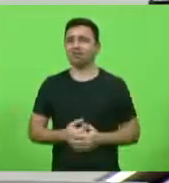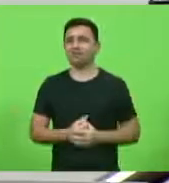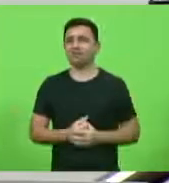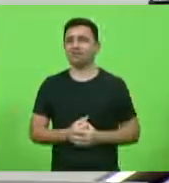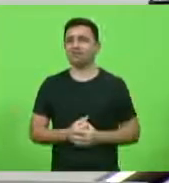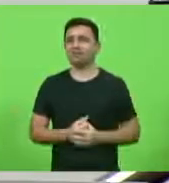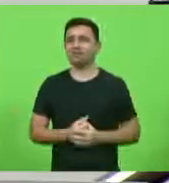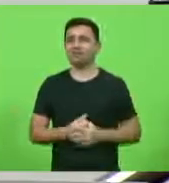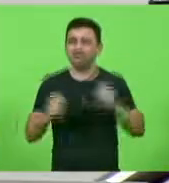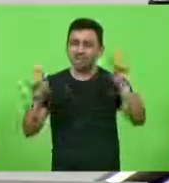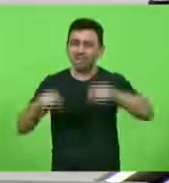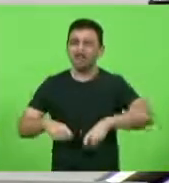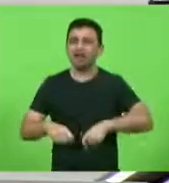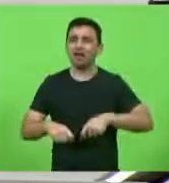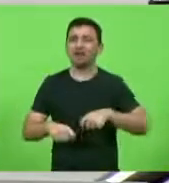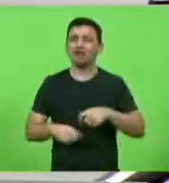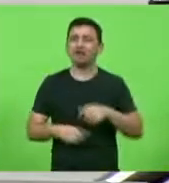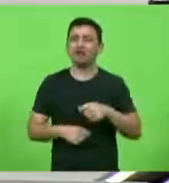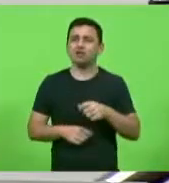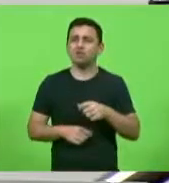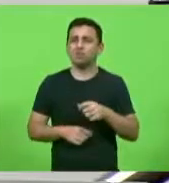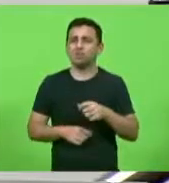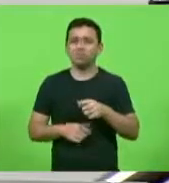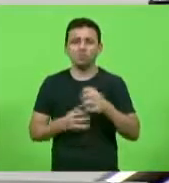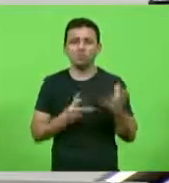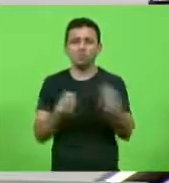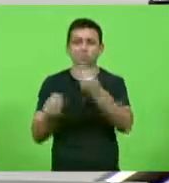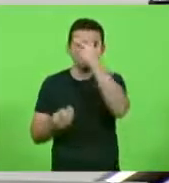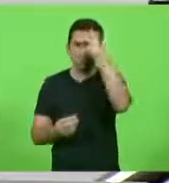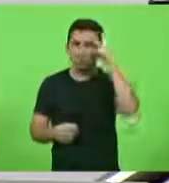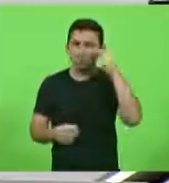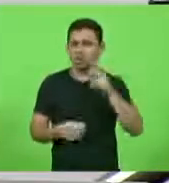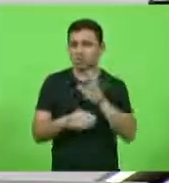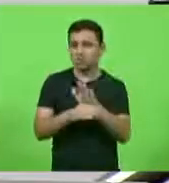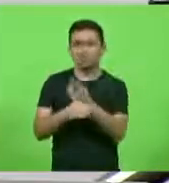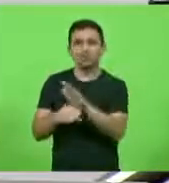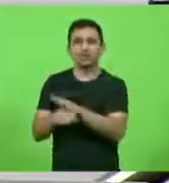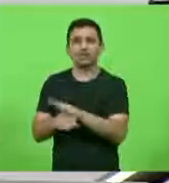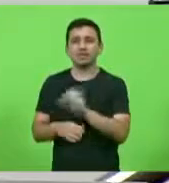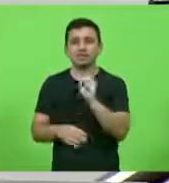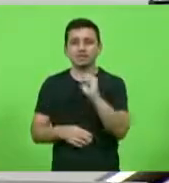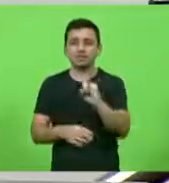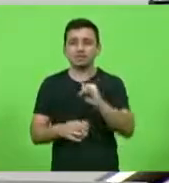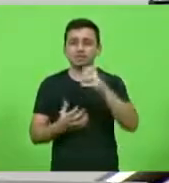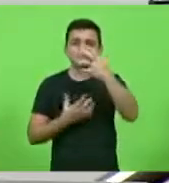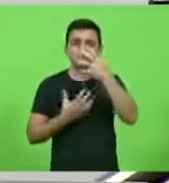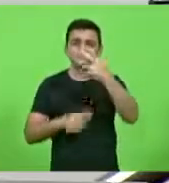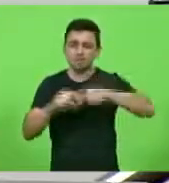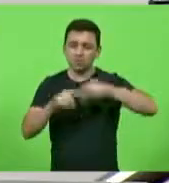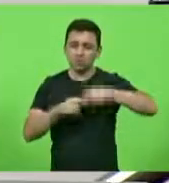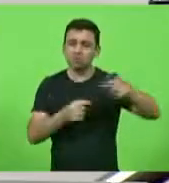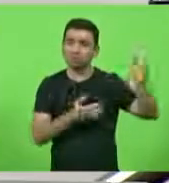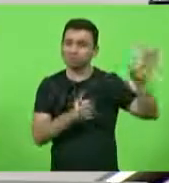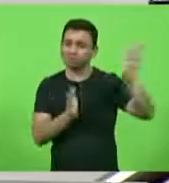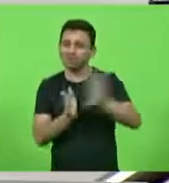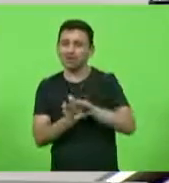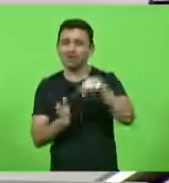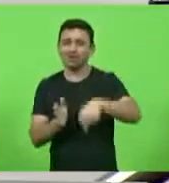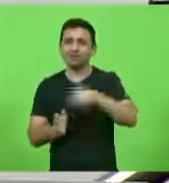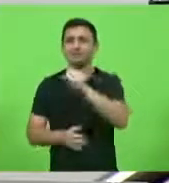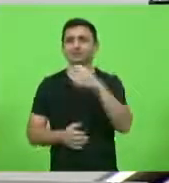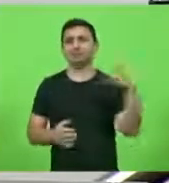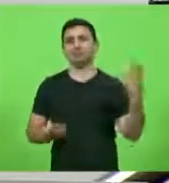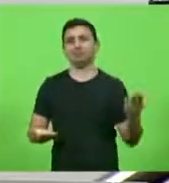salvas se os 200 respiradores tivessem de fato chegado a Santa Catarina isso nós